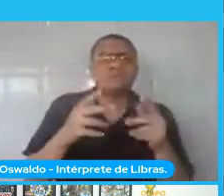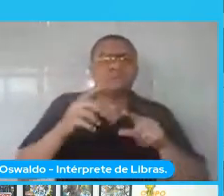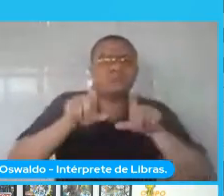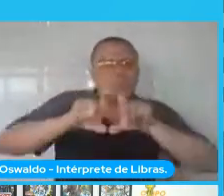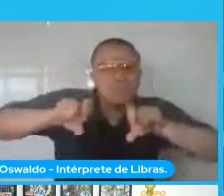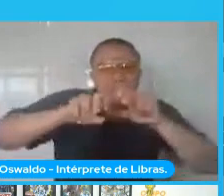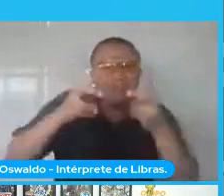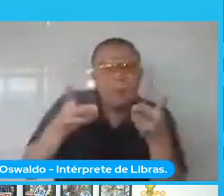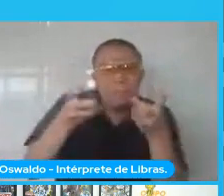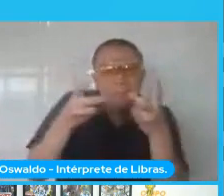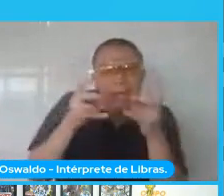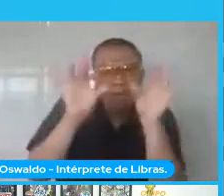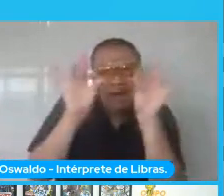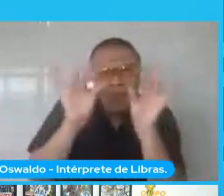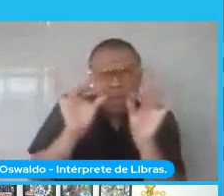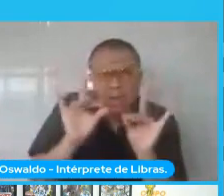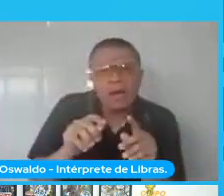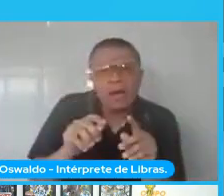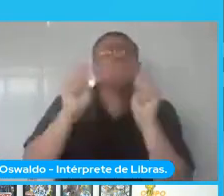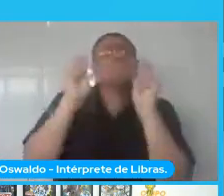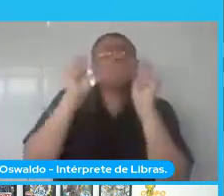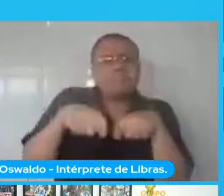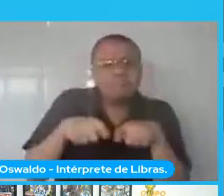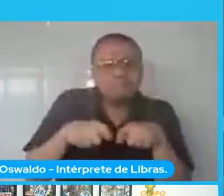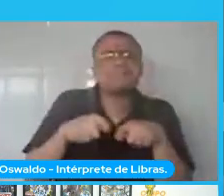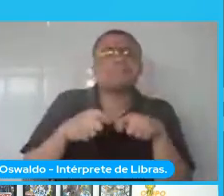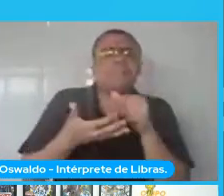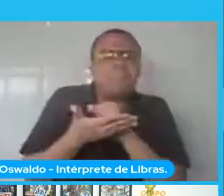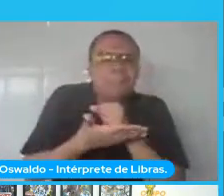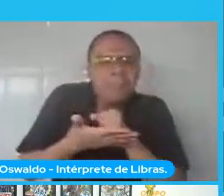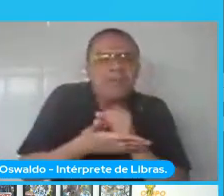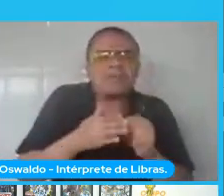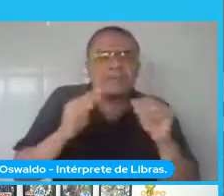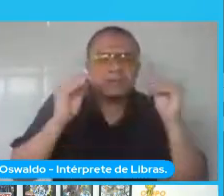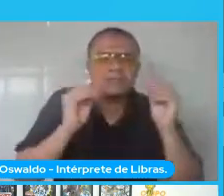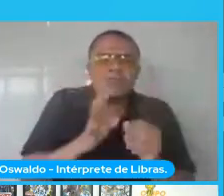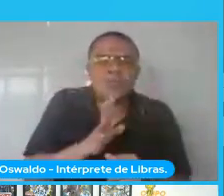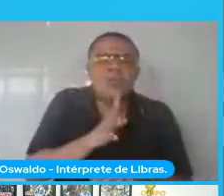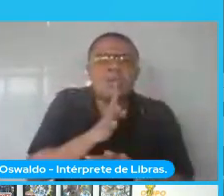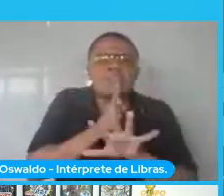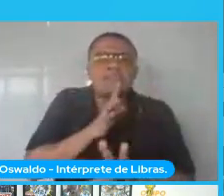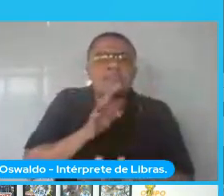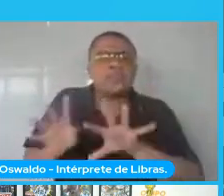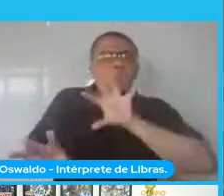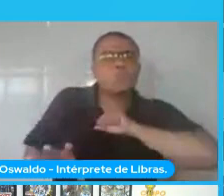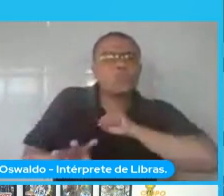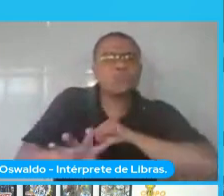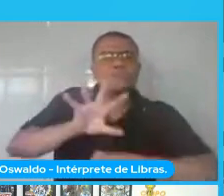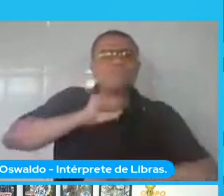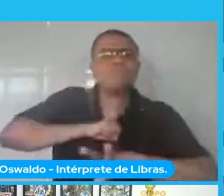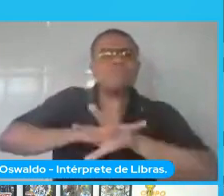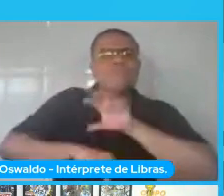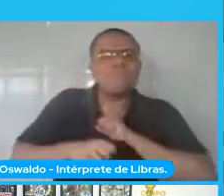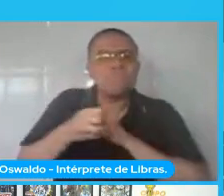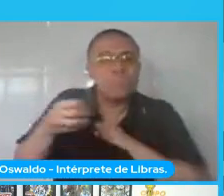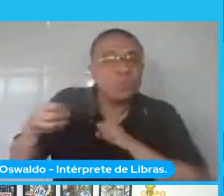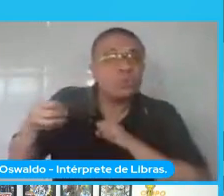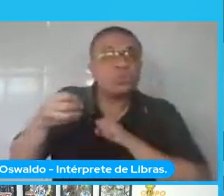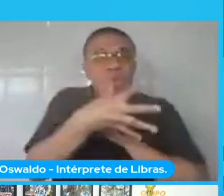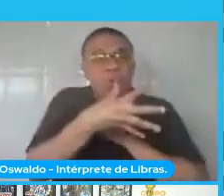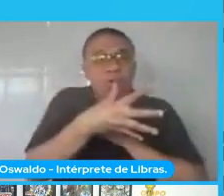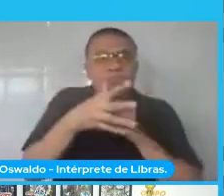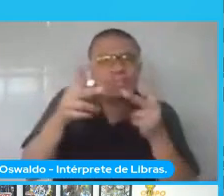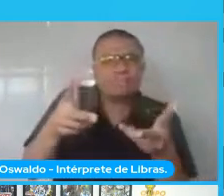até ela ser capaz, né, com base no conhecimento que ela previu, inferir novas rótulos em cima de